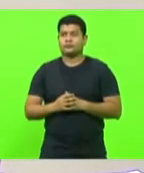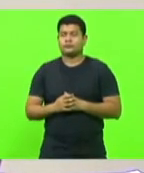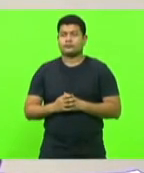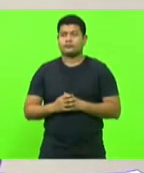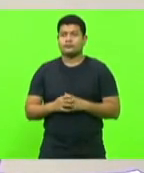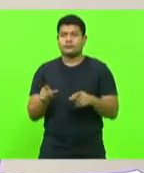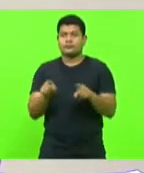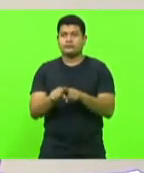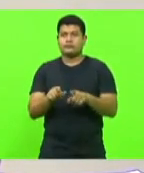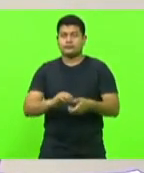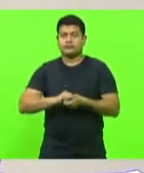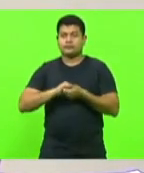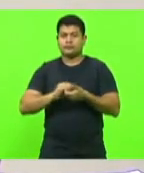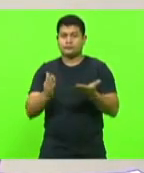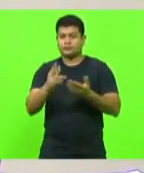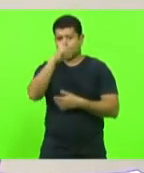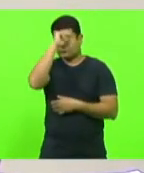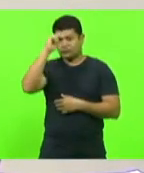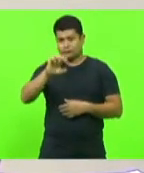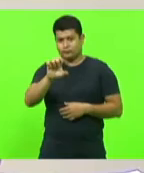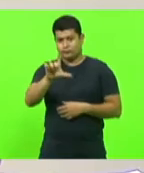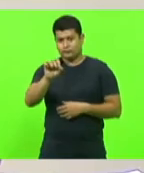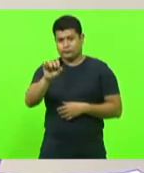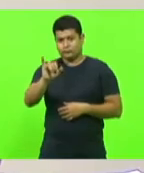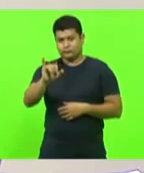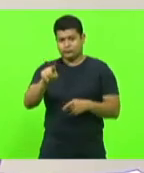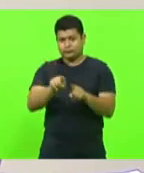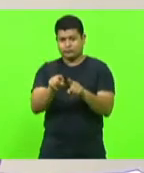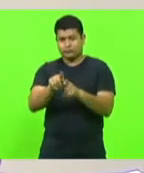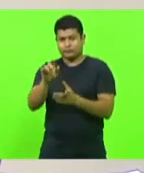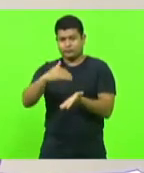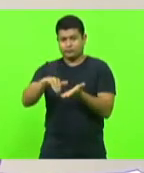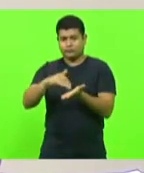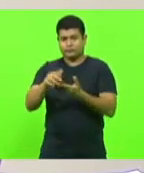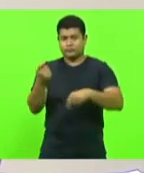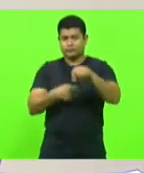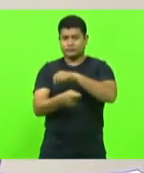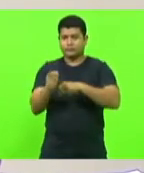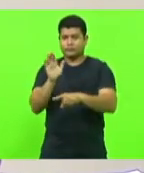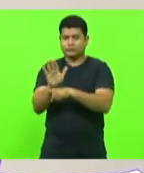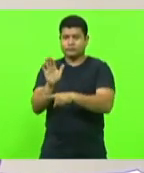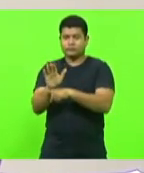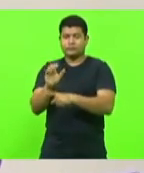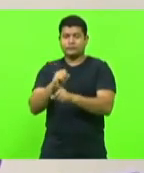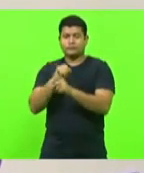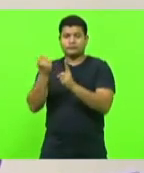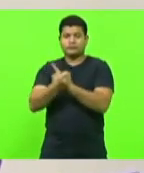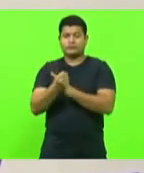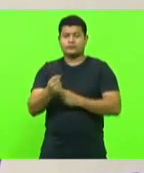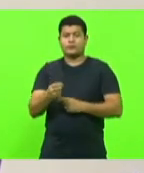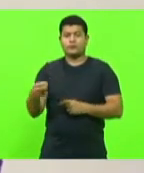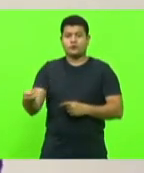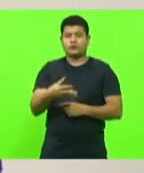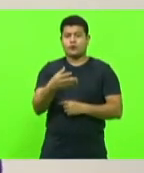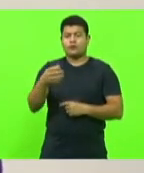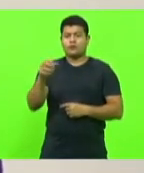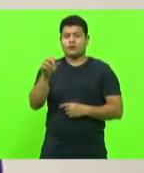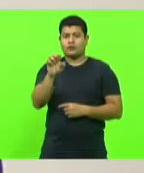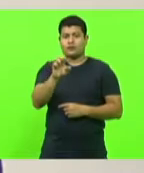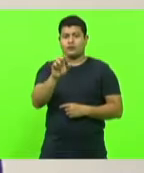gostaria de cumprimentar o prefeito Eloy bem como a secretária de ação social da Cidadão de Irixim. Sejam bem-vindos aí.